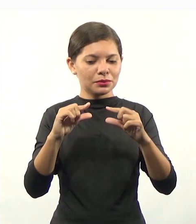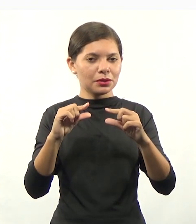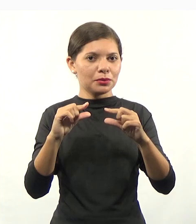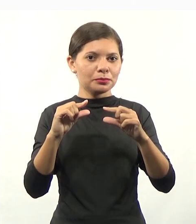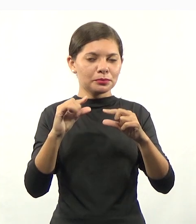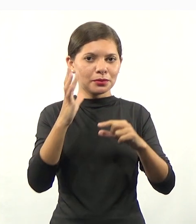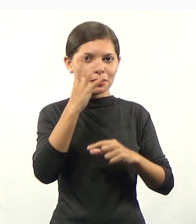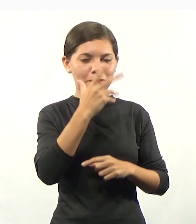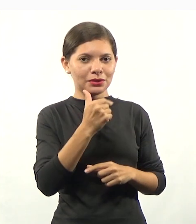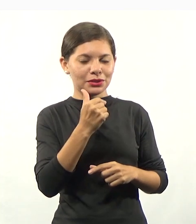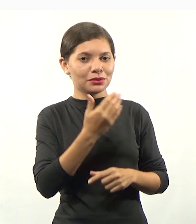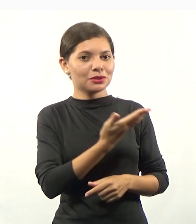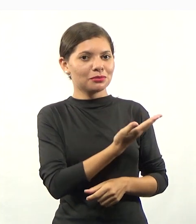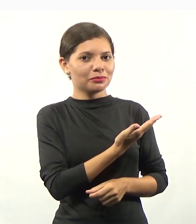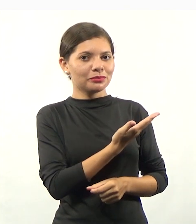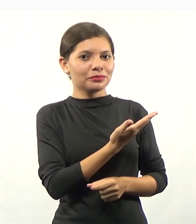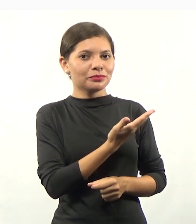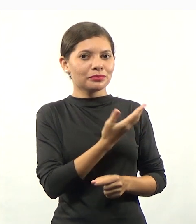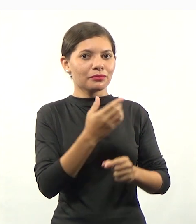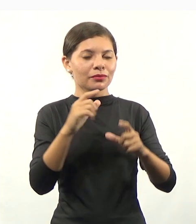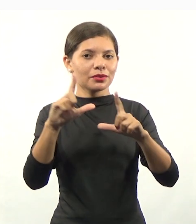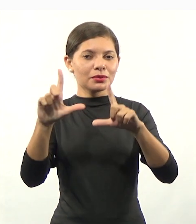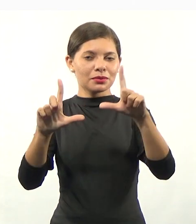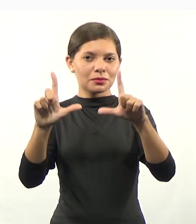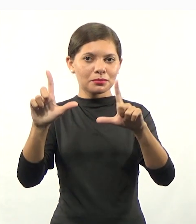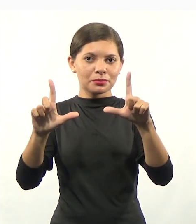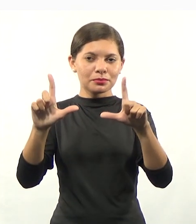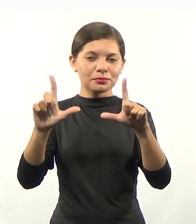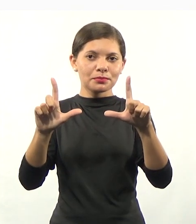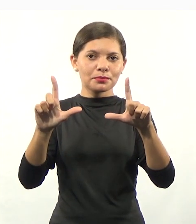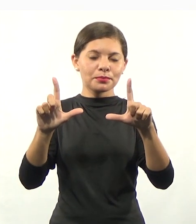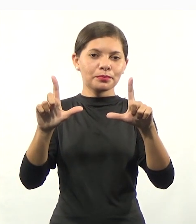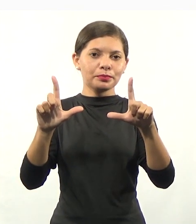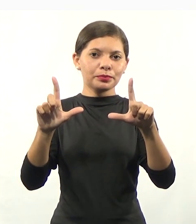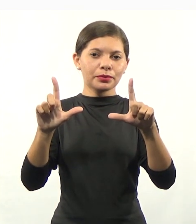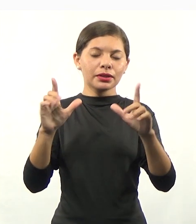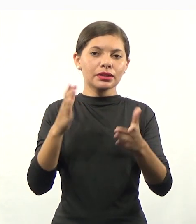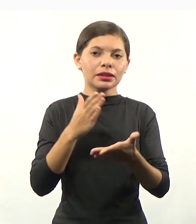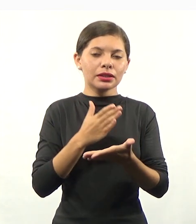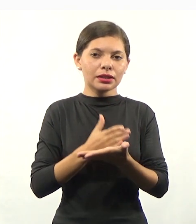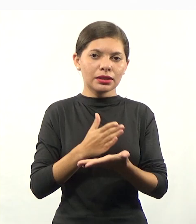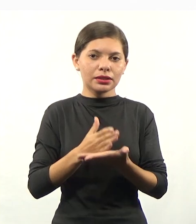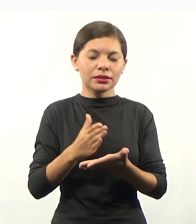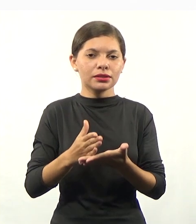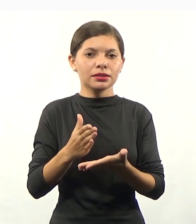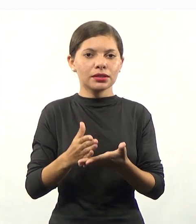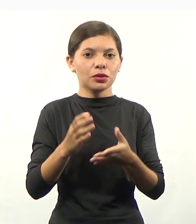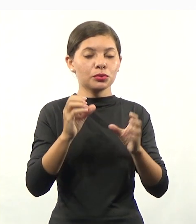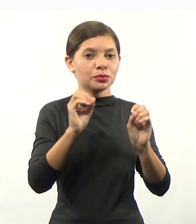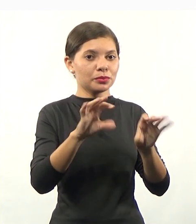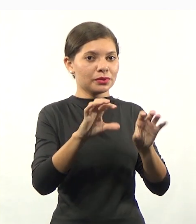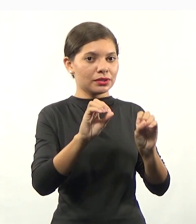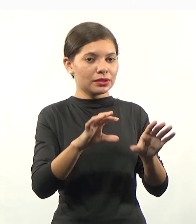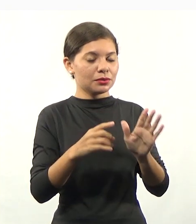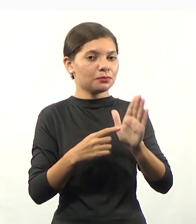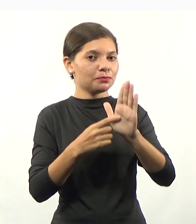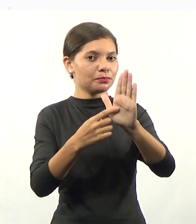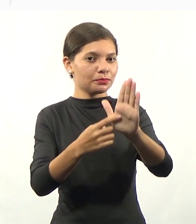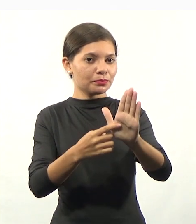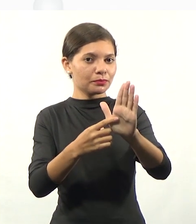Então, olha, eu tenho essa divisão, deixa eu só abrir aqui, para a gente ter toda a divisão do ensino apresentado.